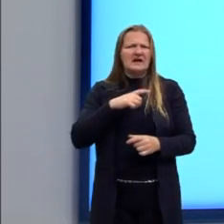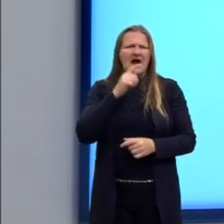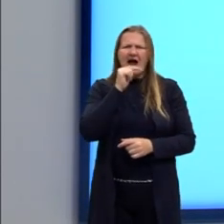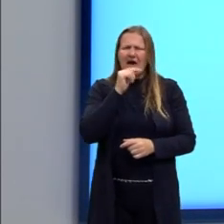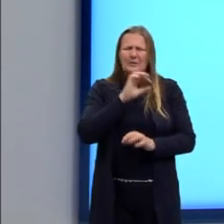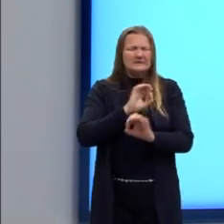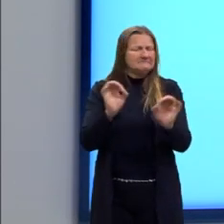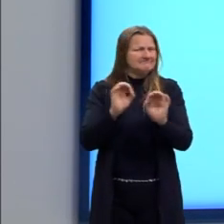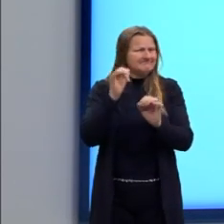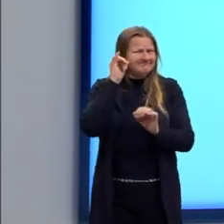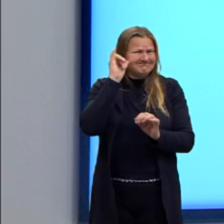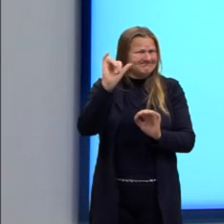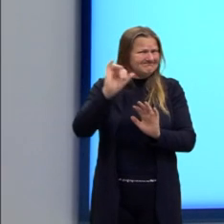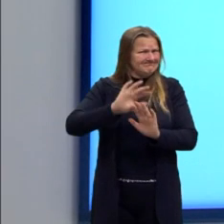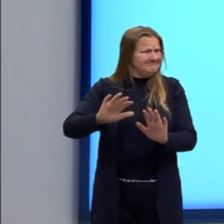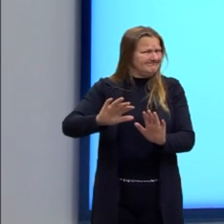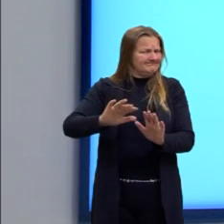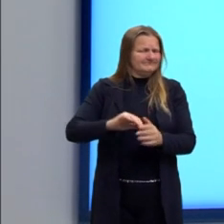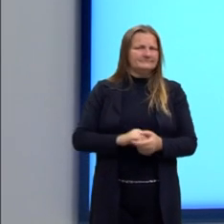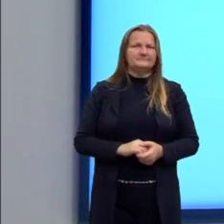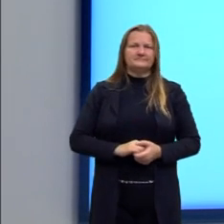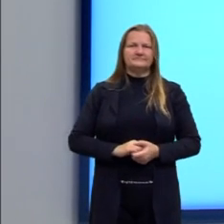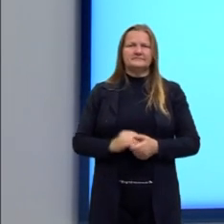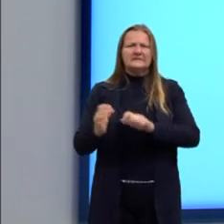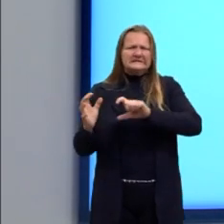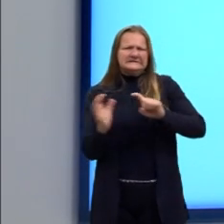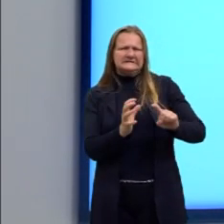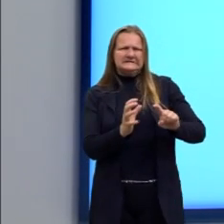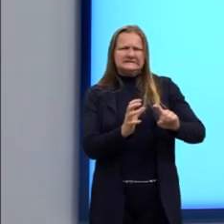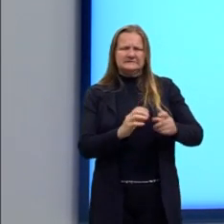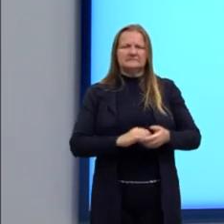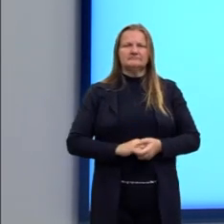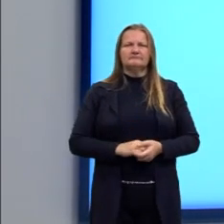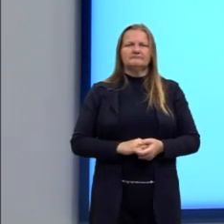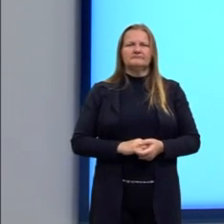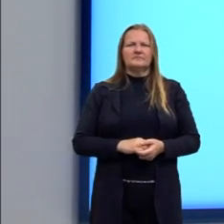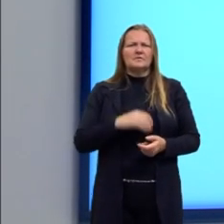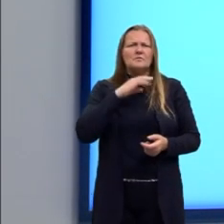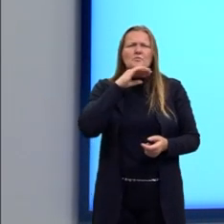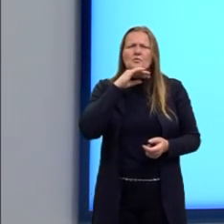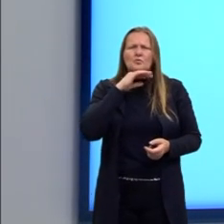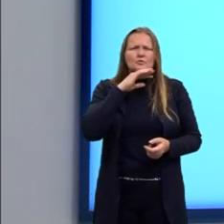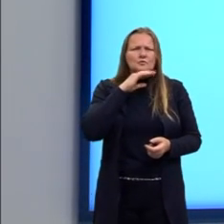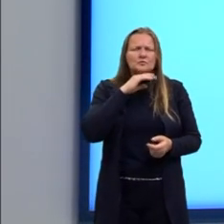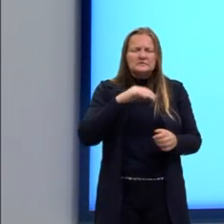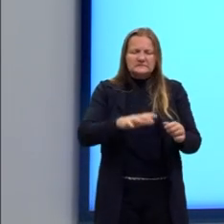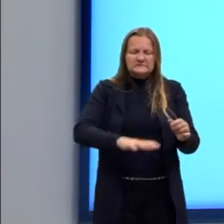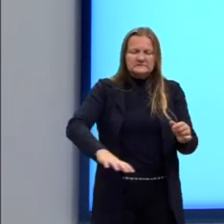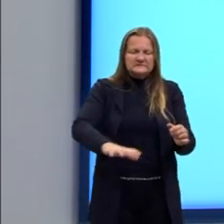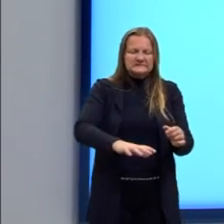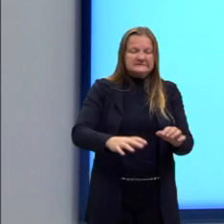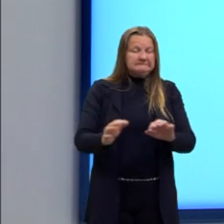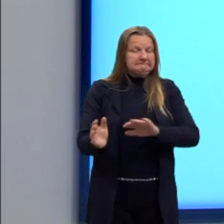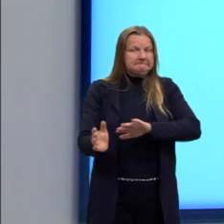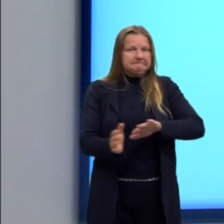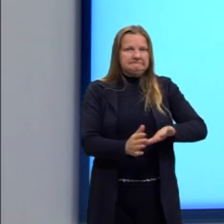parada. Então, a gente tem que combater essa água parada, esses recipientes aí que possam